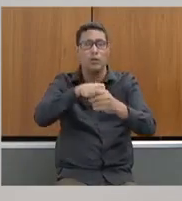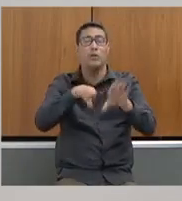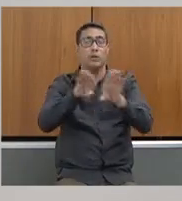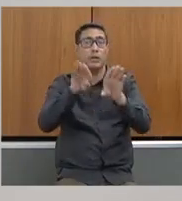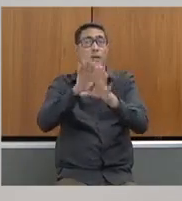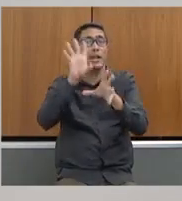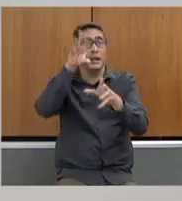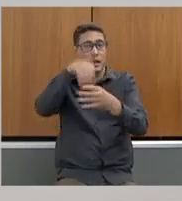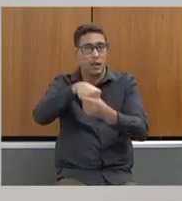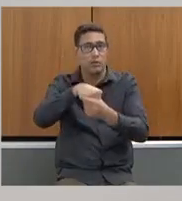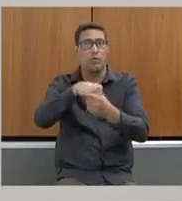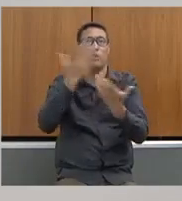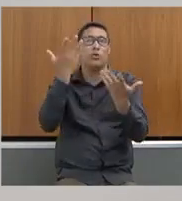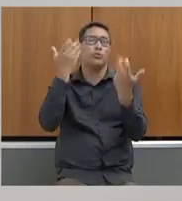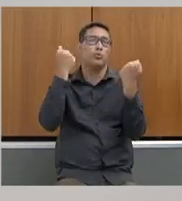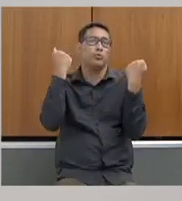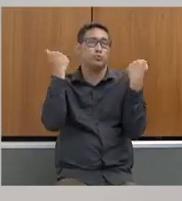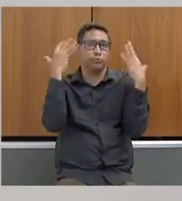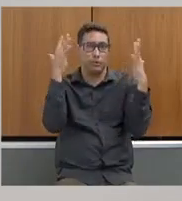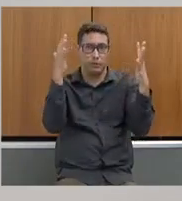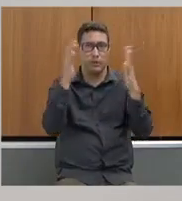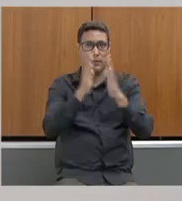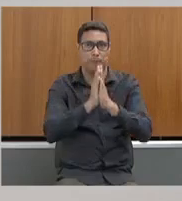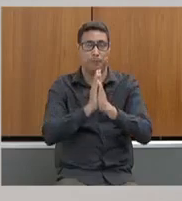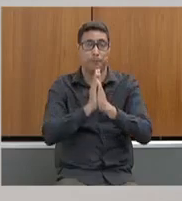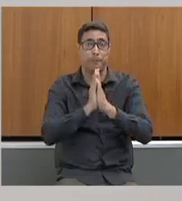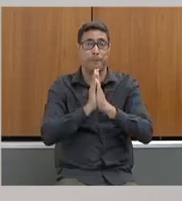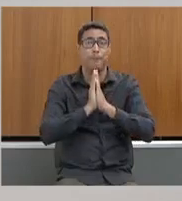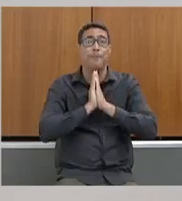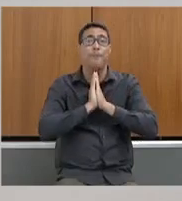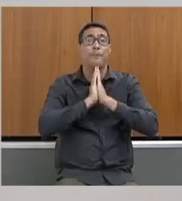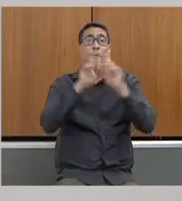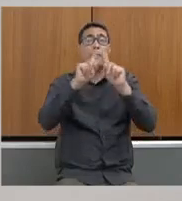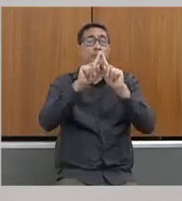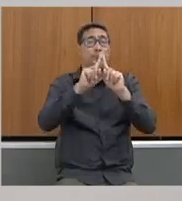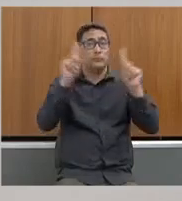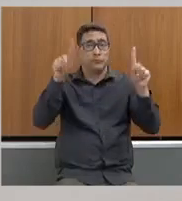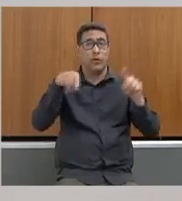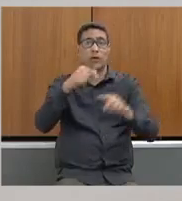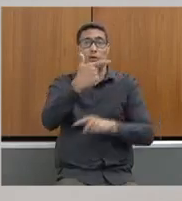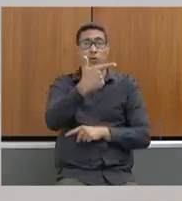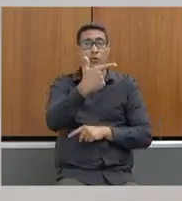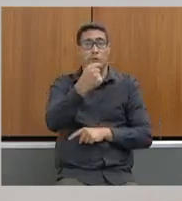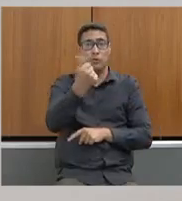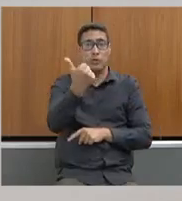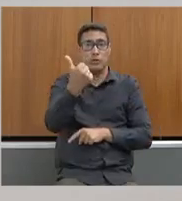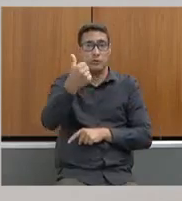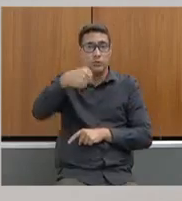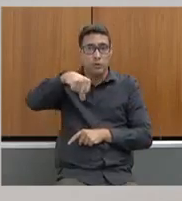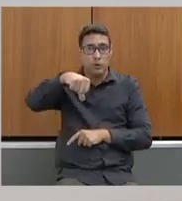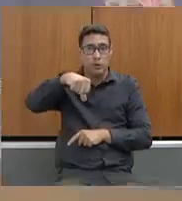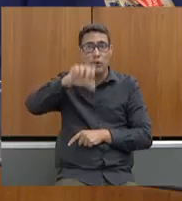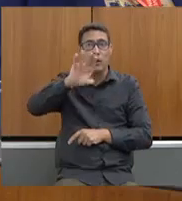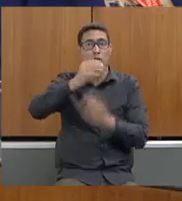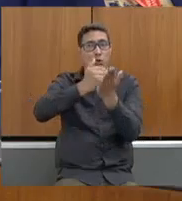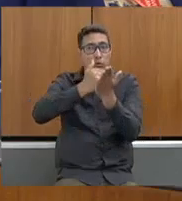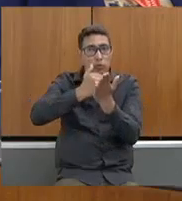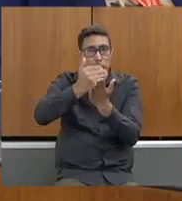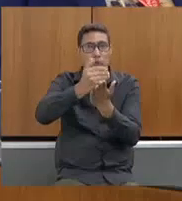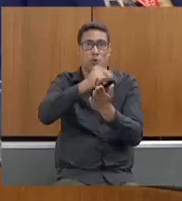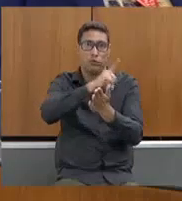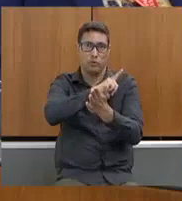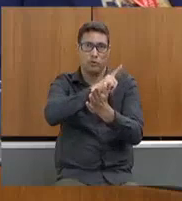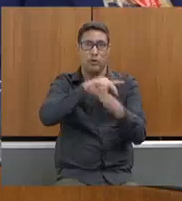ambiental, especialmente. Eu queria deixar claro aqui, deputado, que apenas a partir de 2019 nós começamos a ter um